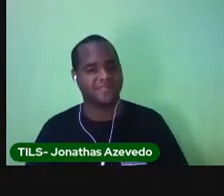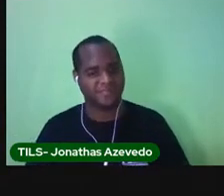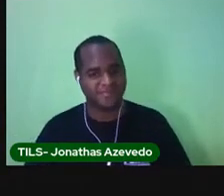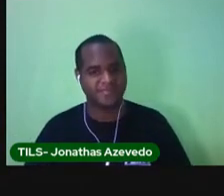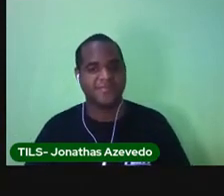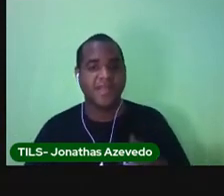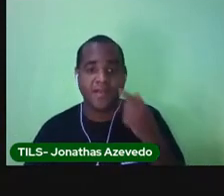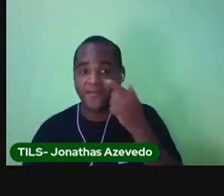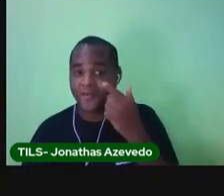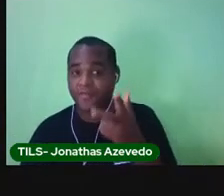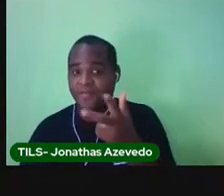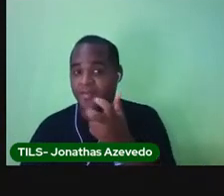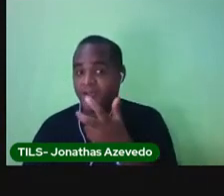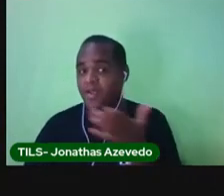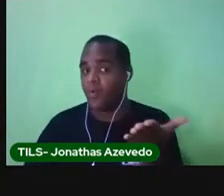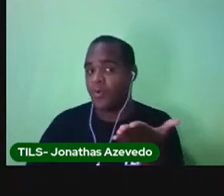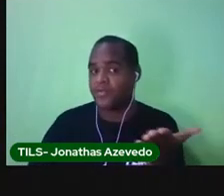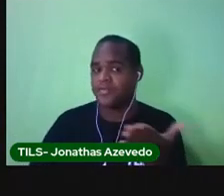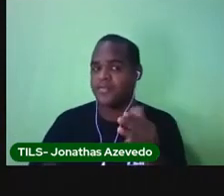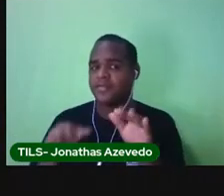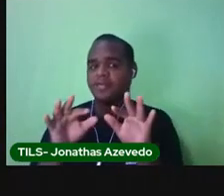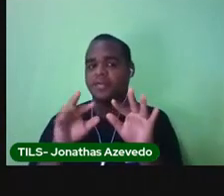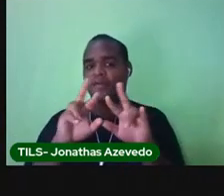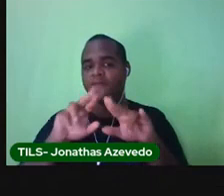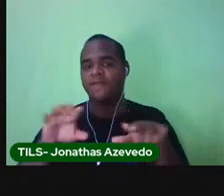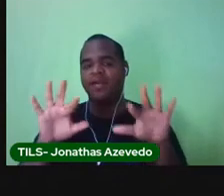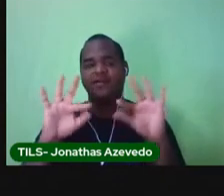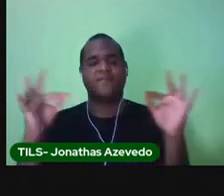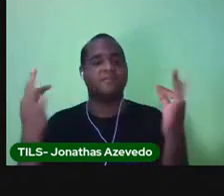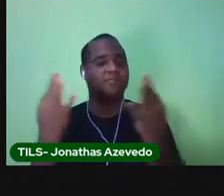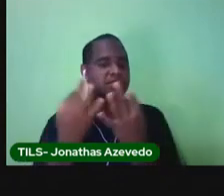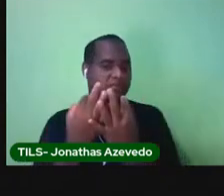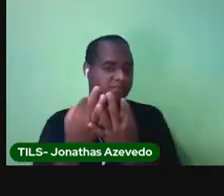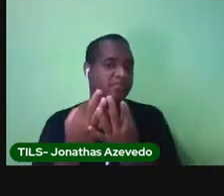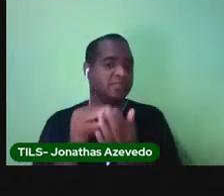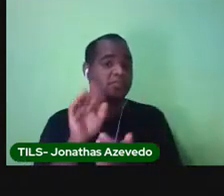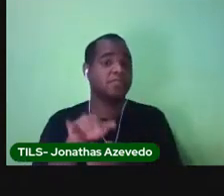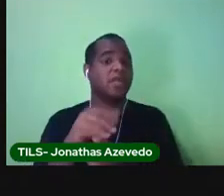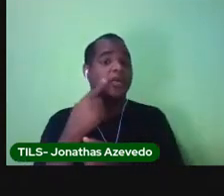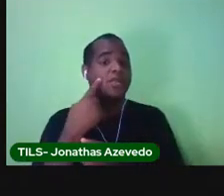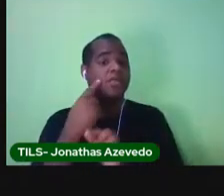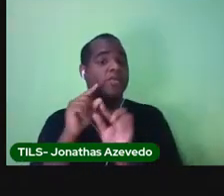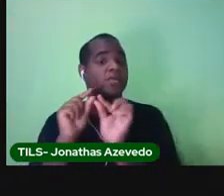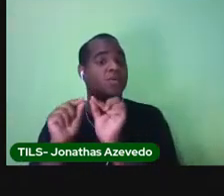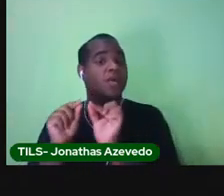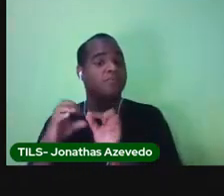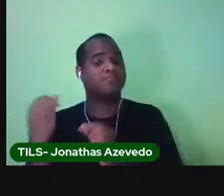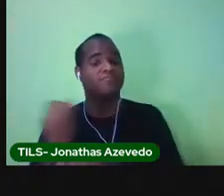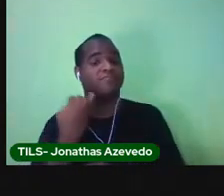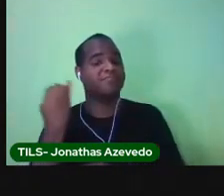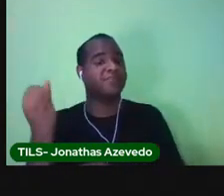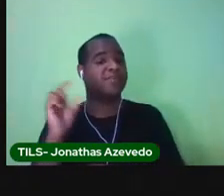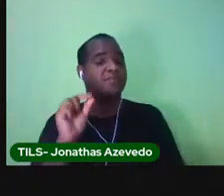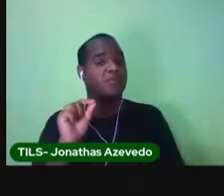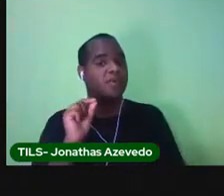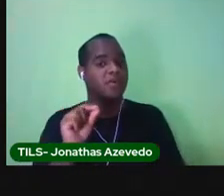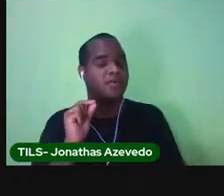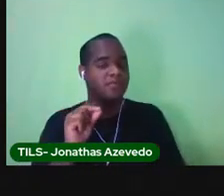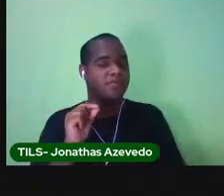Viu? Hoje, existem vários tipos de família. Mas o que é que é mais importante que a Pró falou?